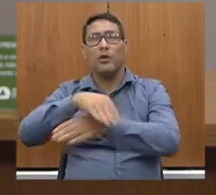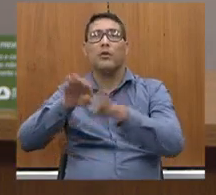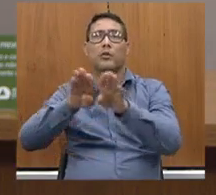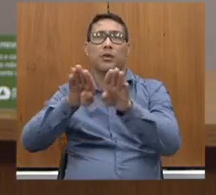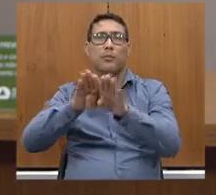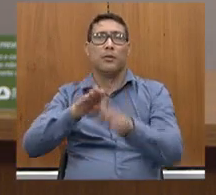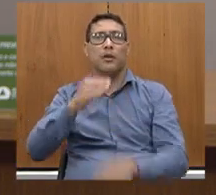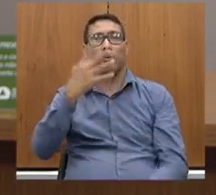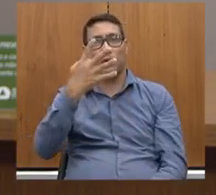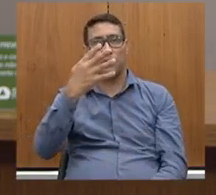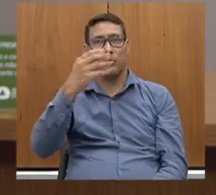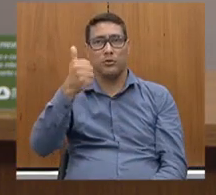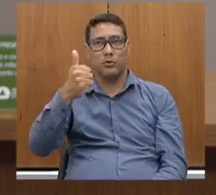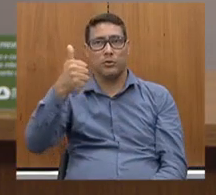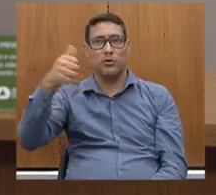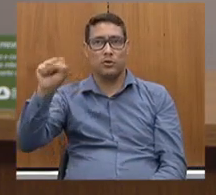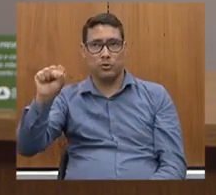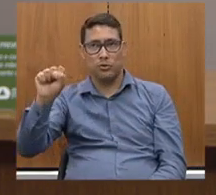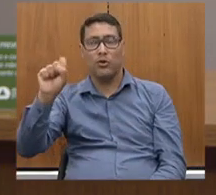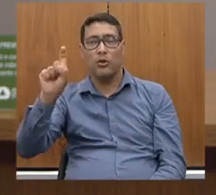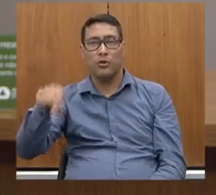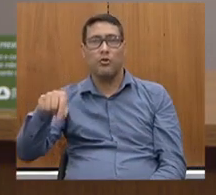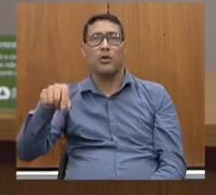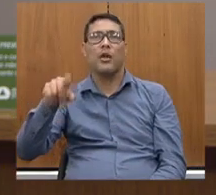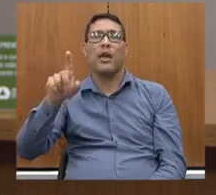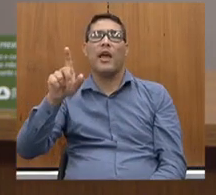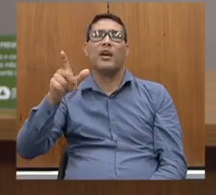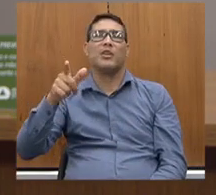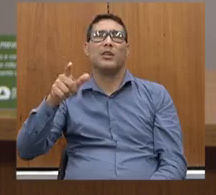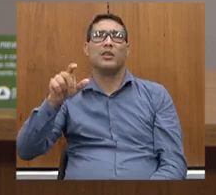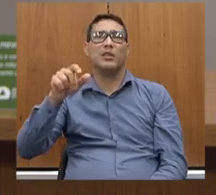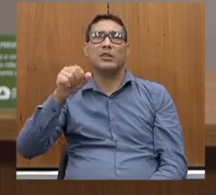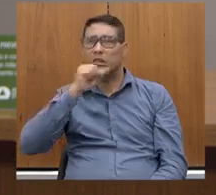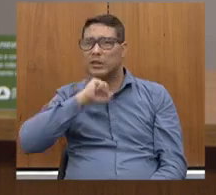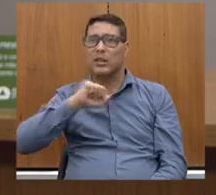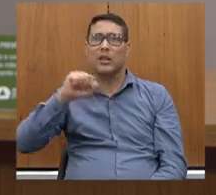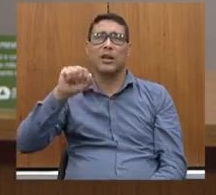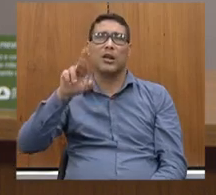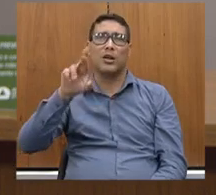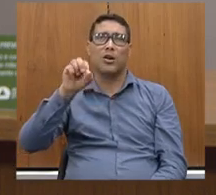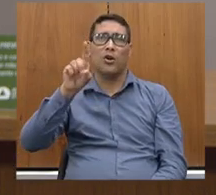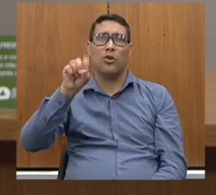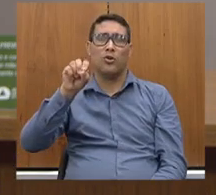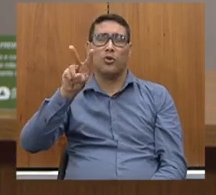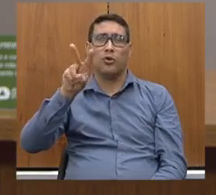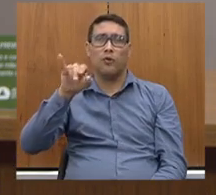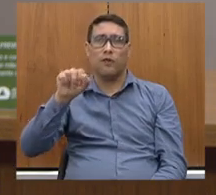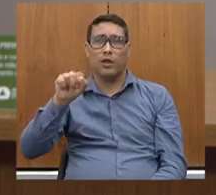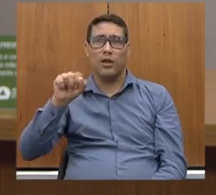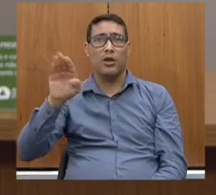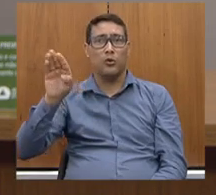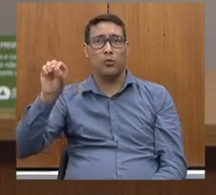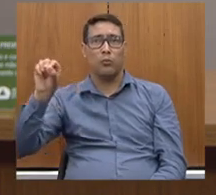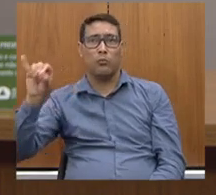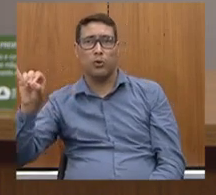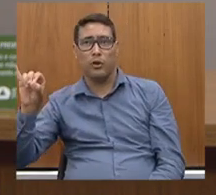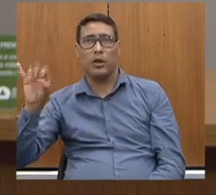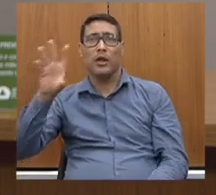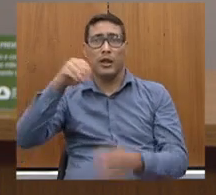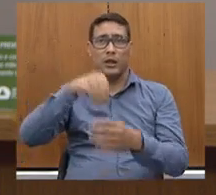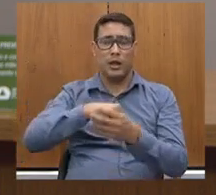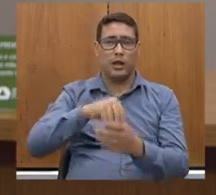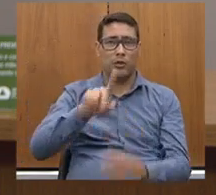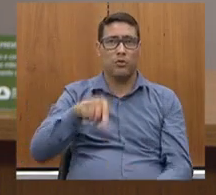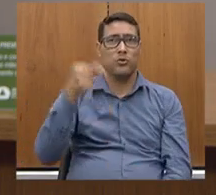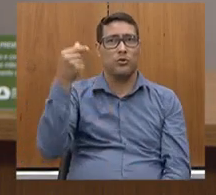que é a nossa antiga rodovia do Boi, que tem aí o trecho urbano de dentro de Tchoflotone. Nós estamos